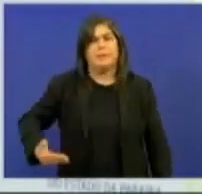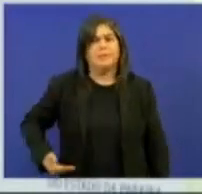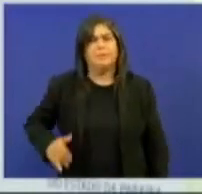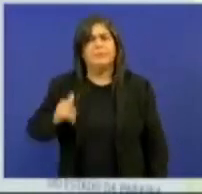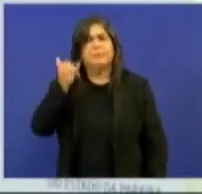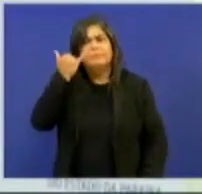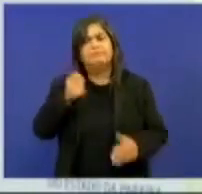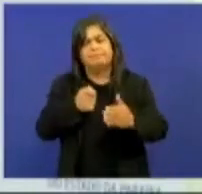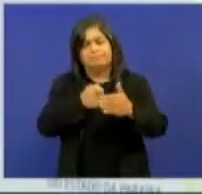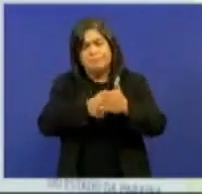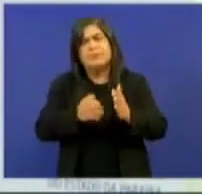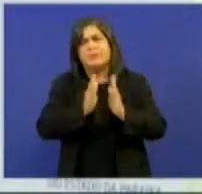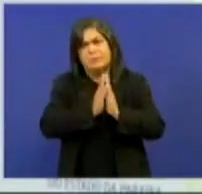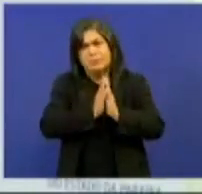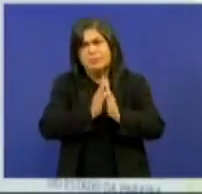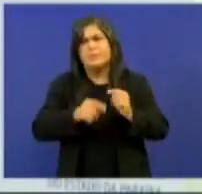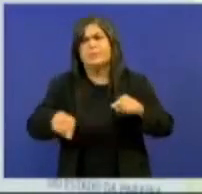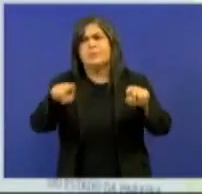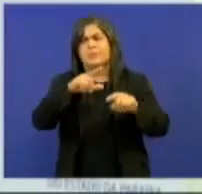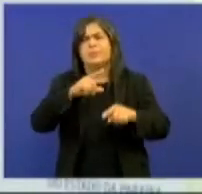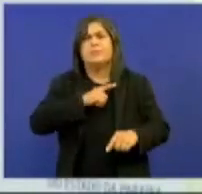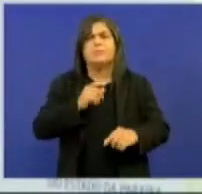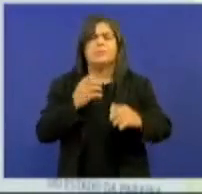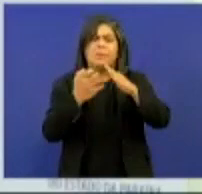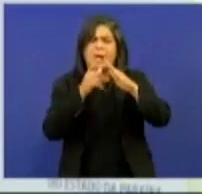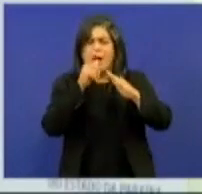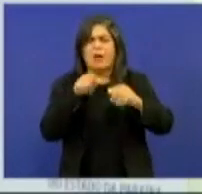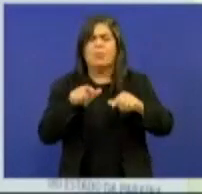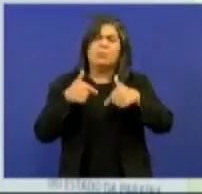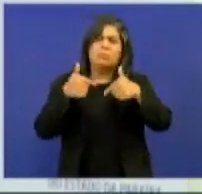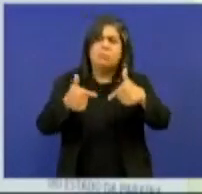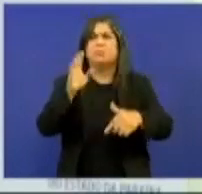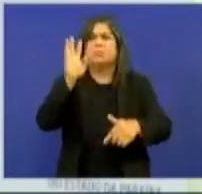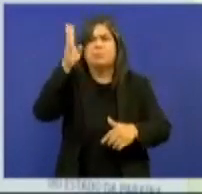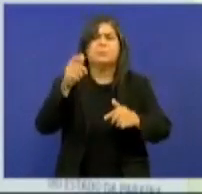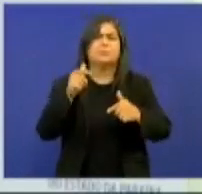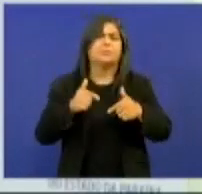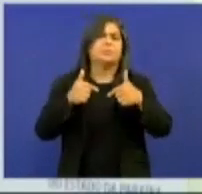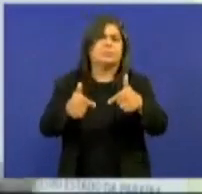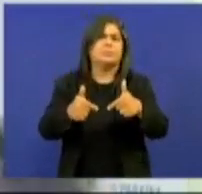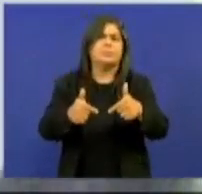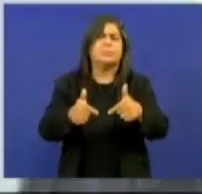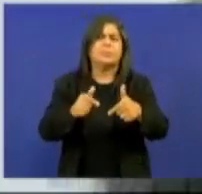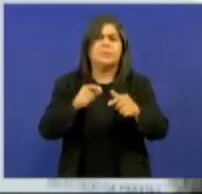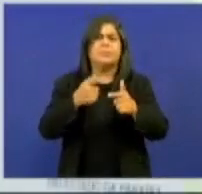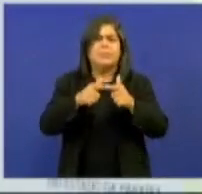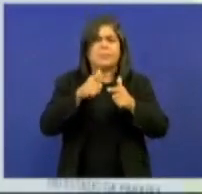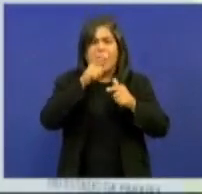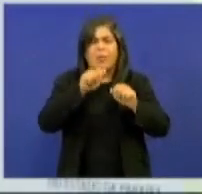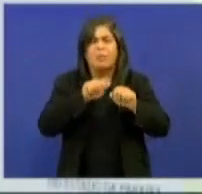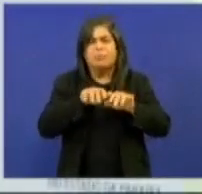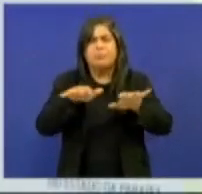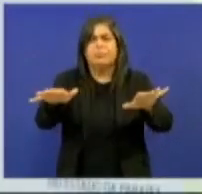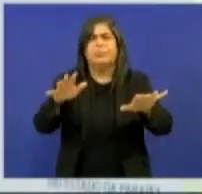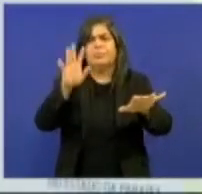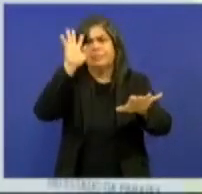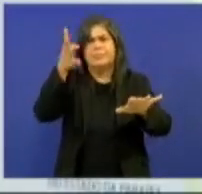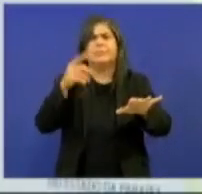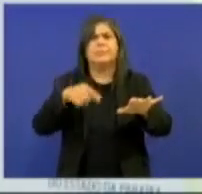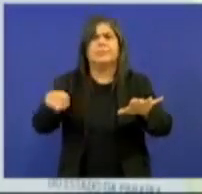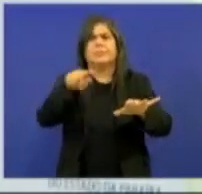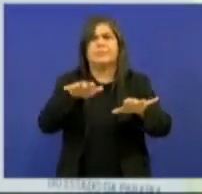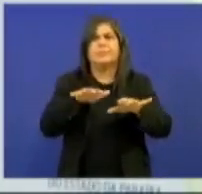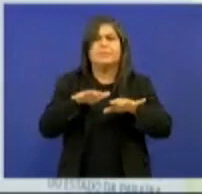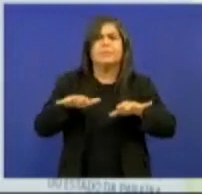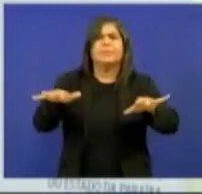Azevedo que coloque a Cajepa para funcionar, que possa sanar o problema de abastecimento de água no